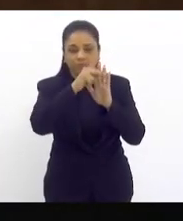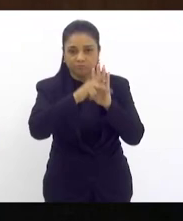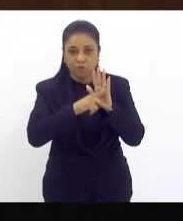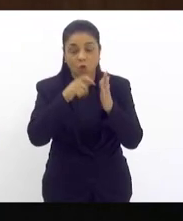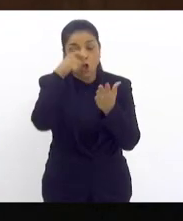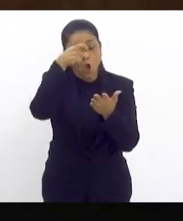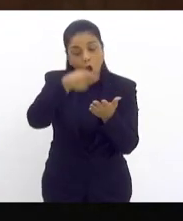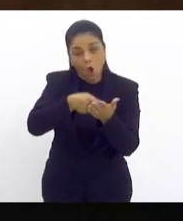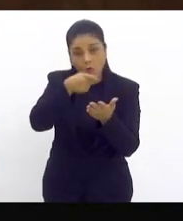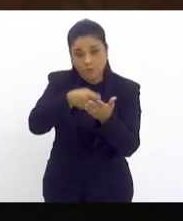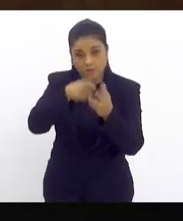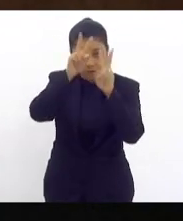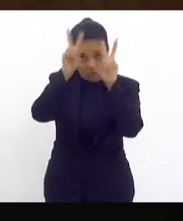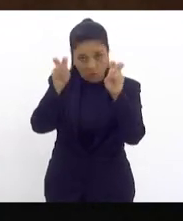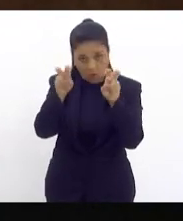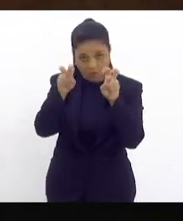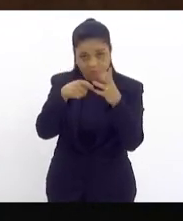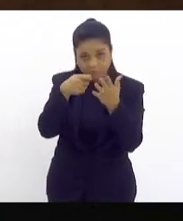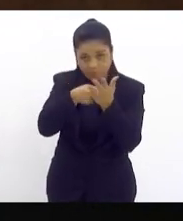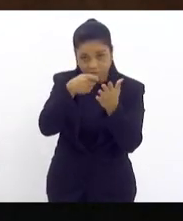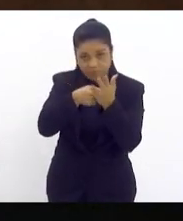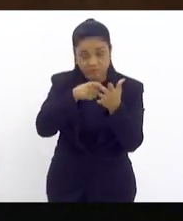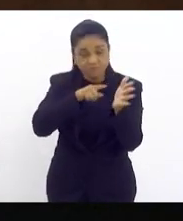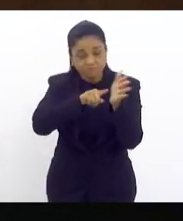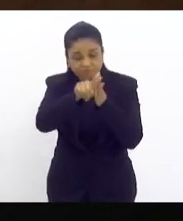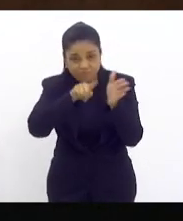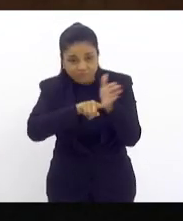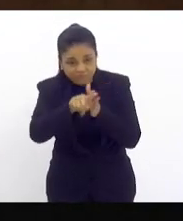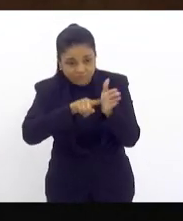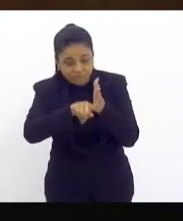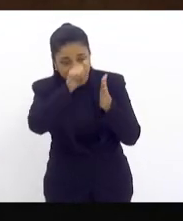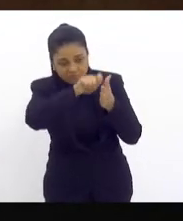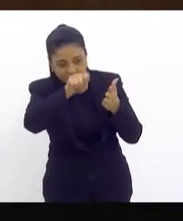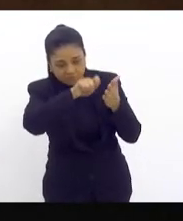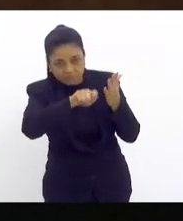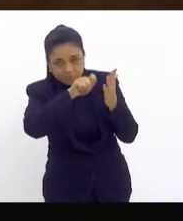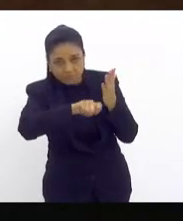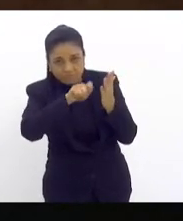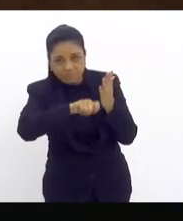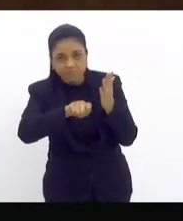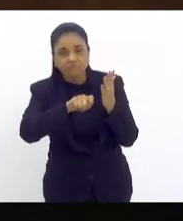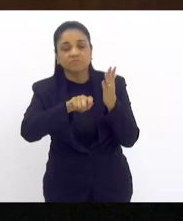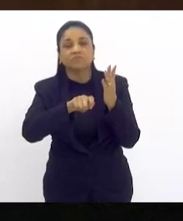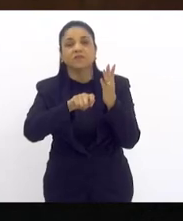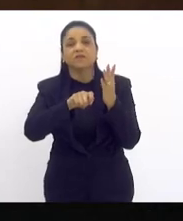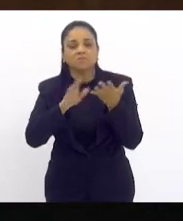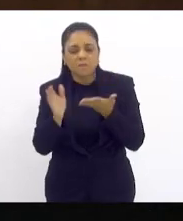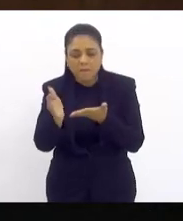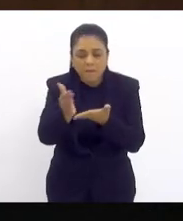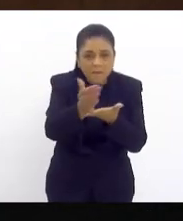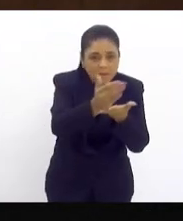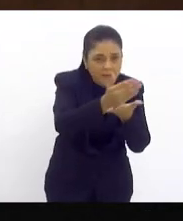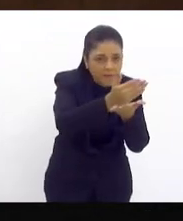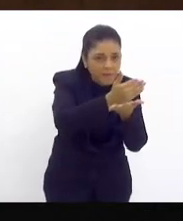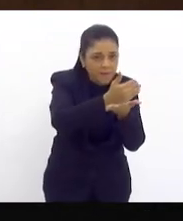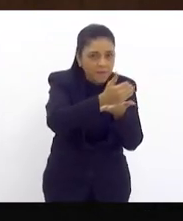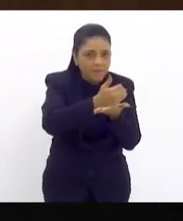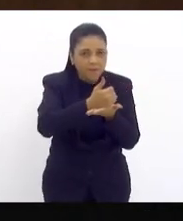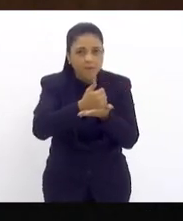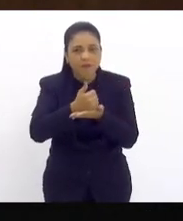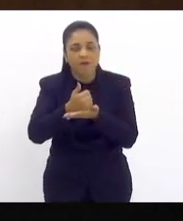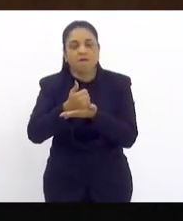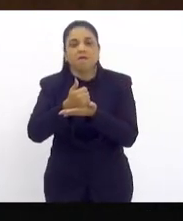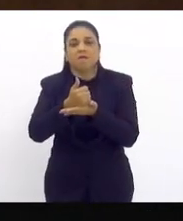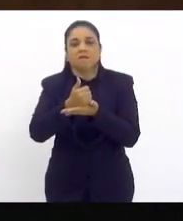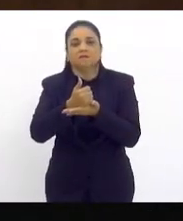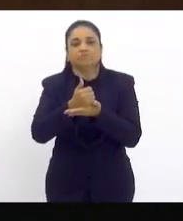obrigatória a aplicação do questionário M-Chat para a realização do rastreamento de sinais